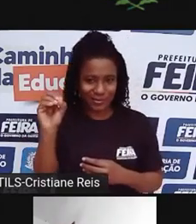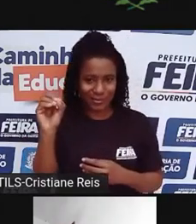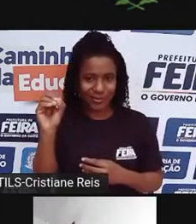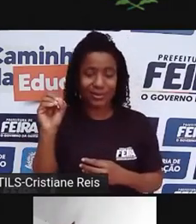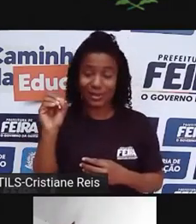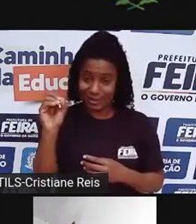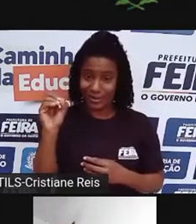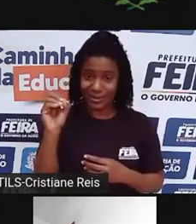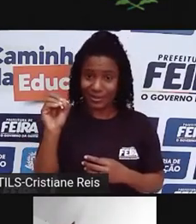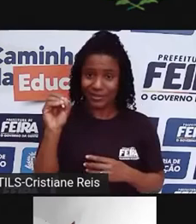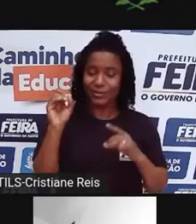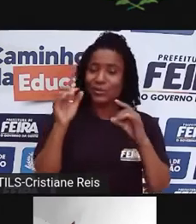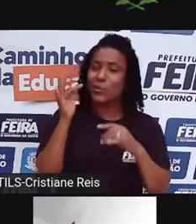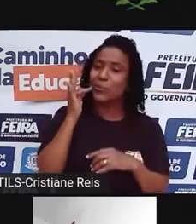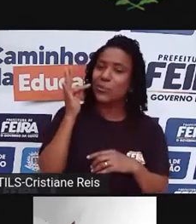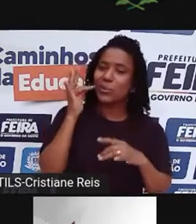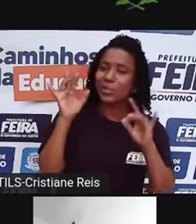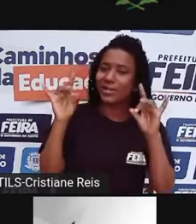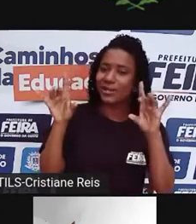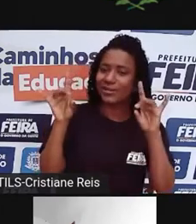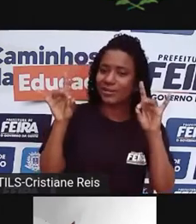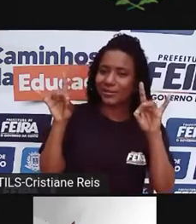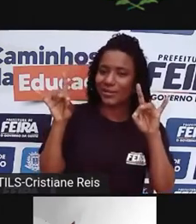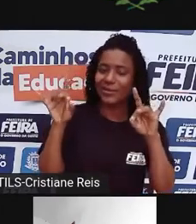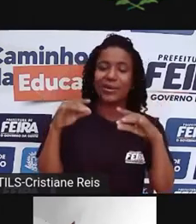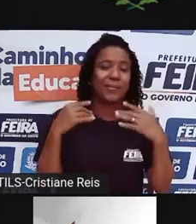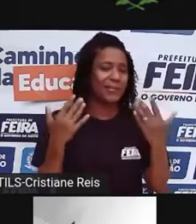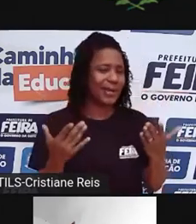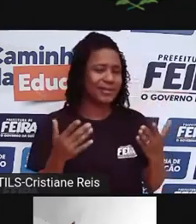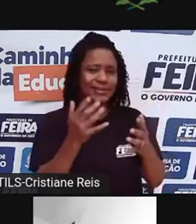presentes. Quando estão, é em lavouras artificiais, enfim.